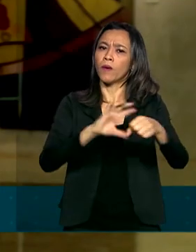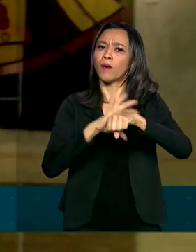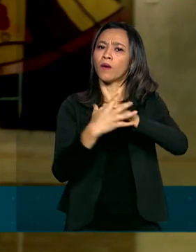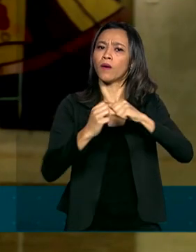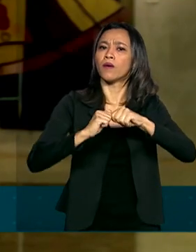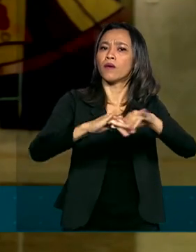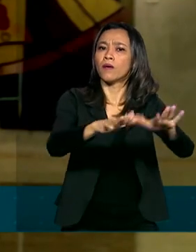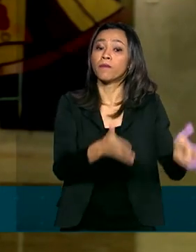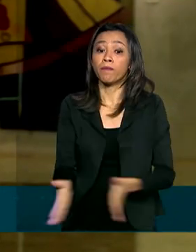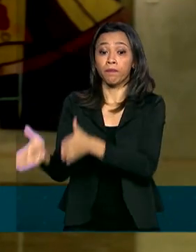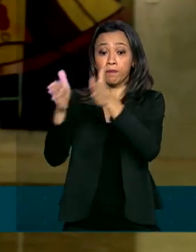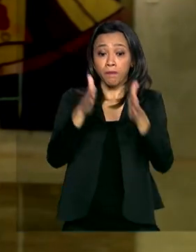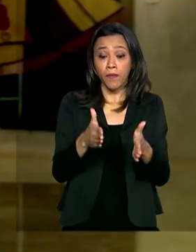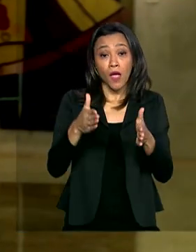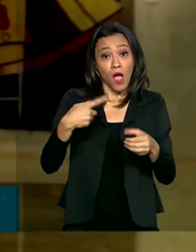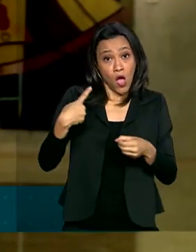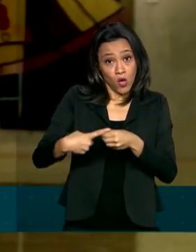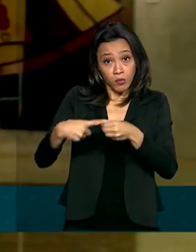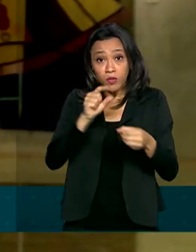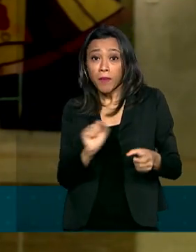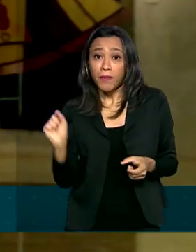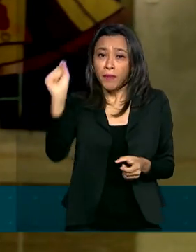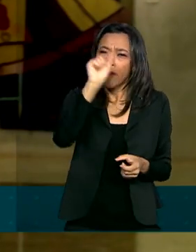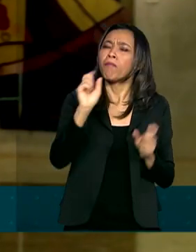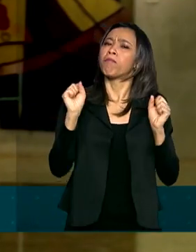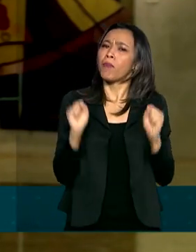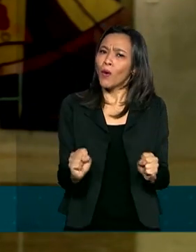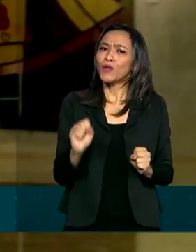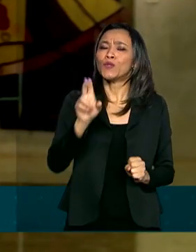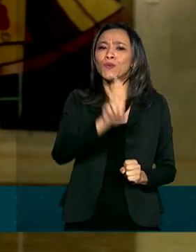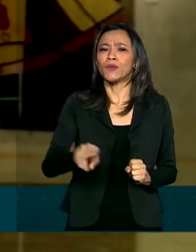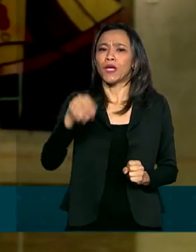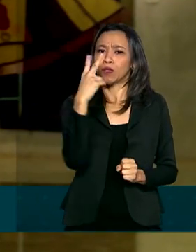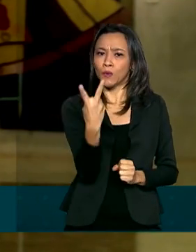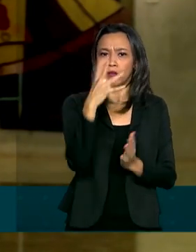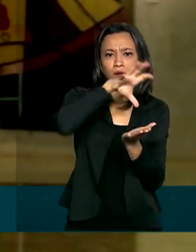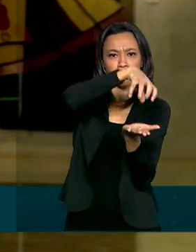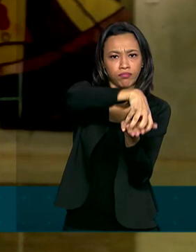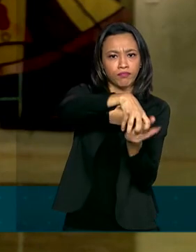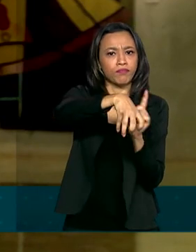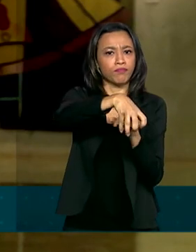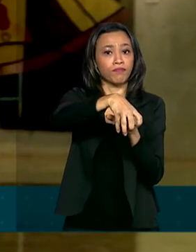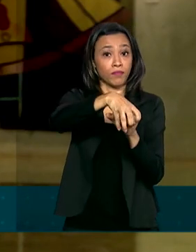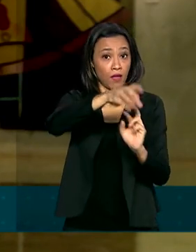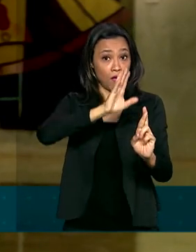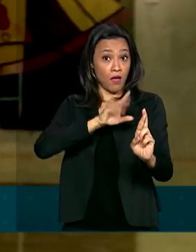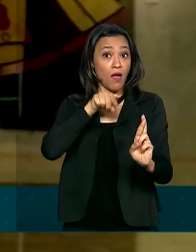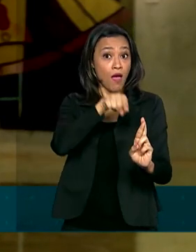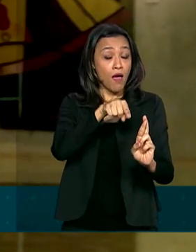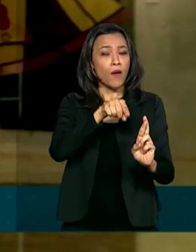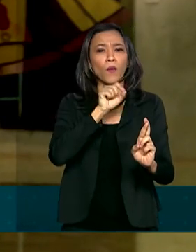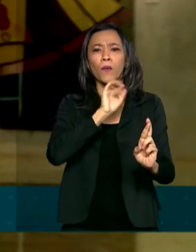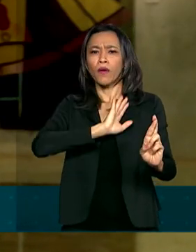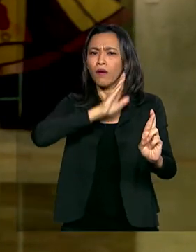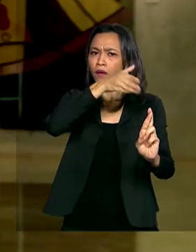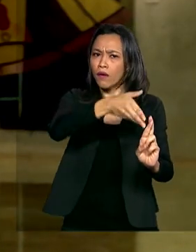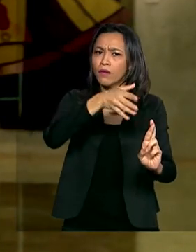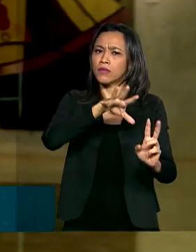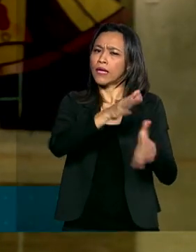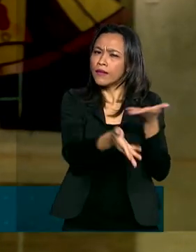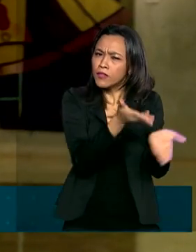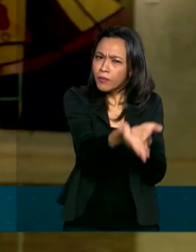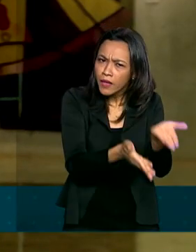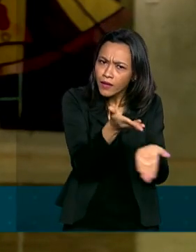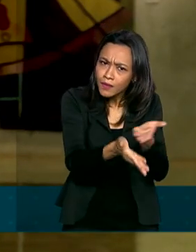Os municípios podem adotar as duas estruturas, o Centro de Atendimento para Enfrentamento à Covid-19